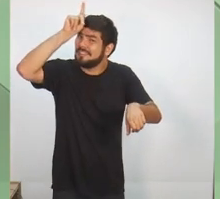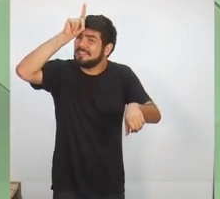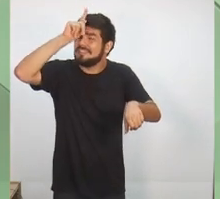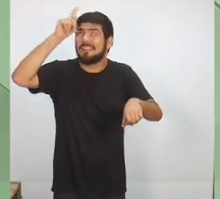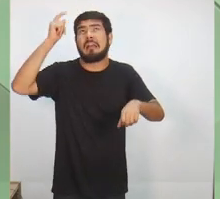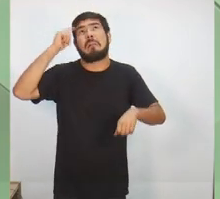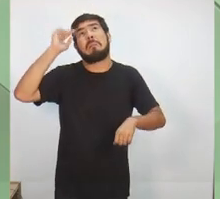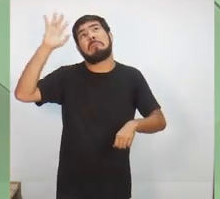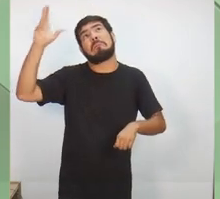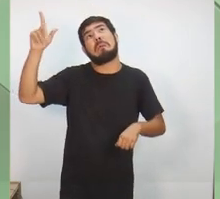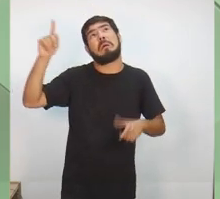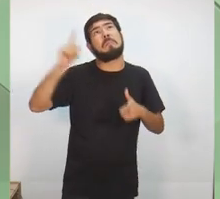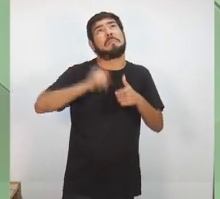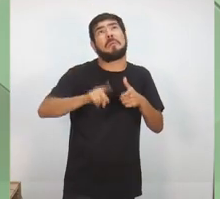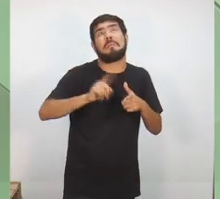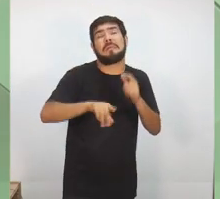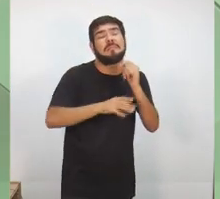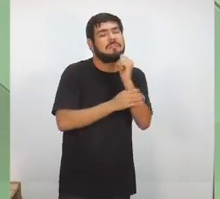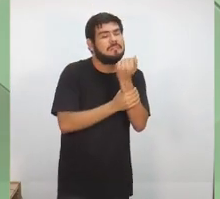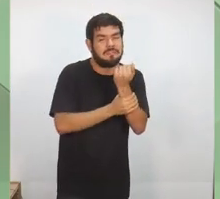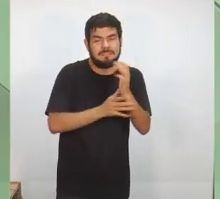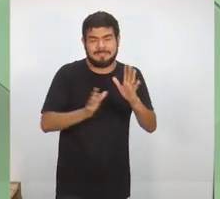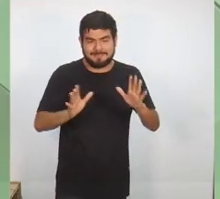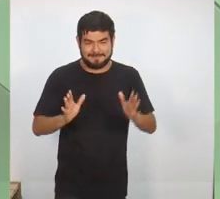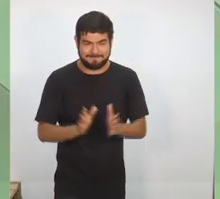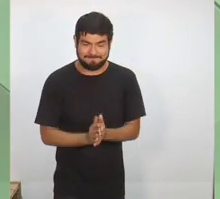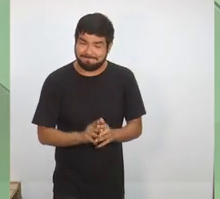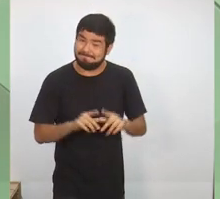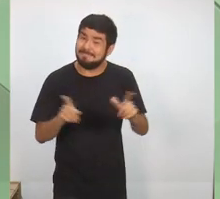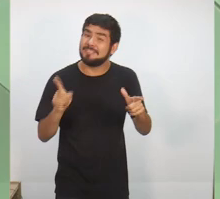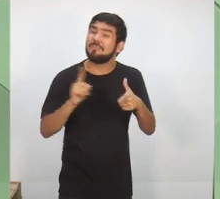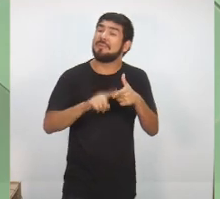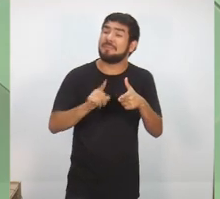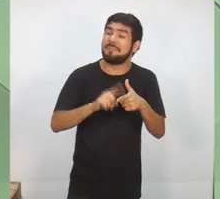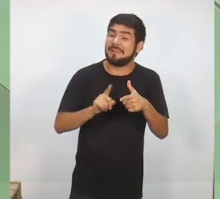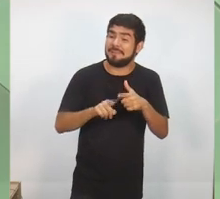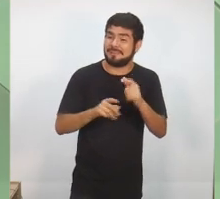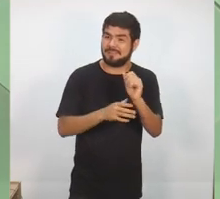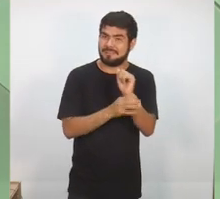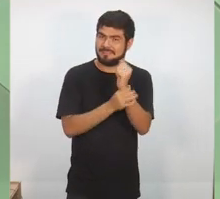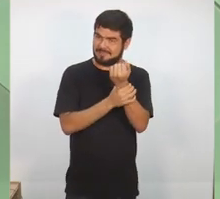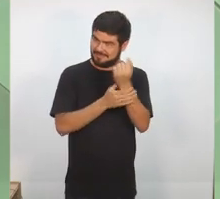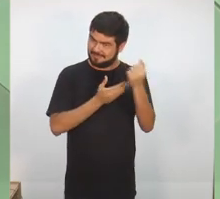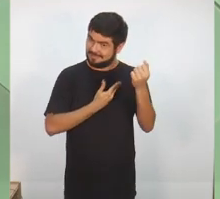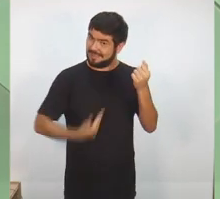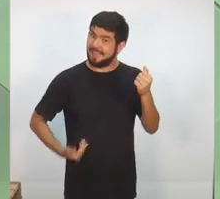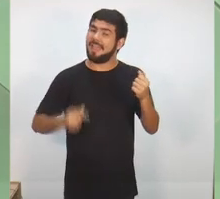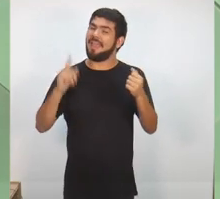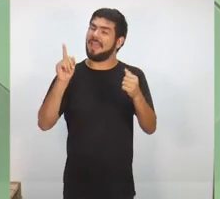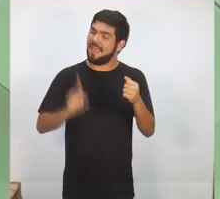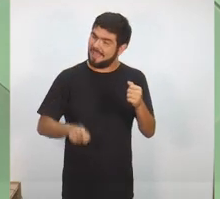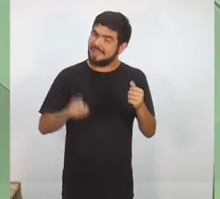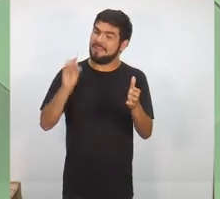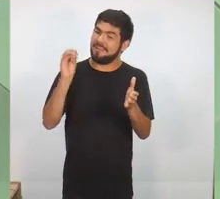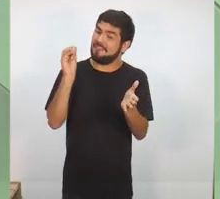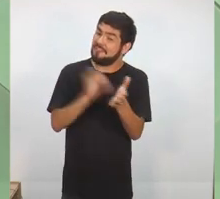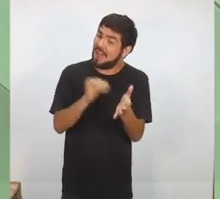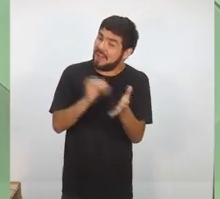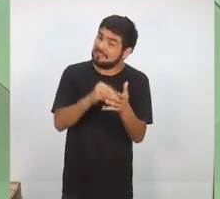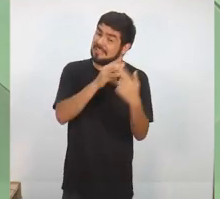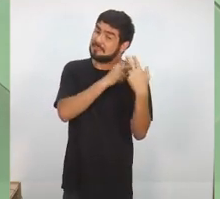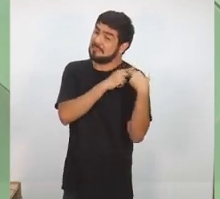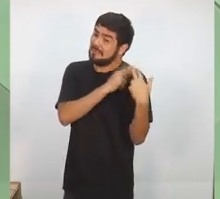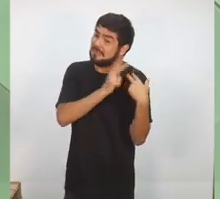ilusão de que ele vai resolver o problema da segurança pública. Mas o problema da segurança pública é de responsabilidade, sim, do governo do